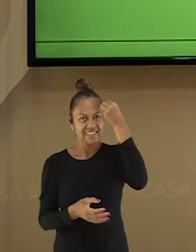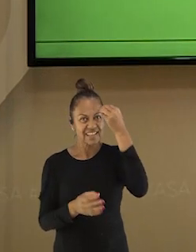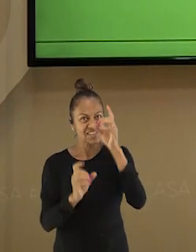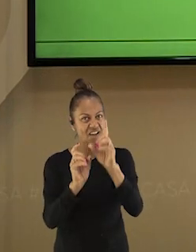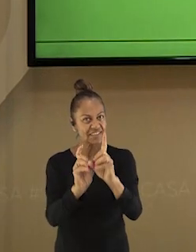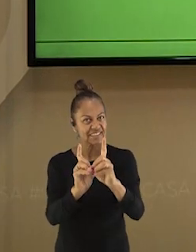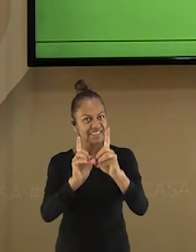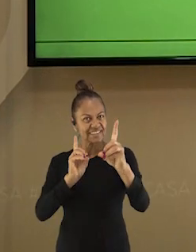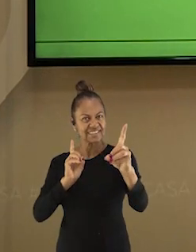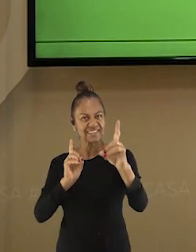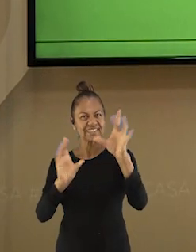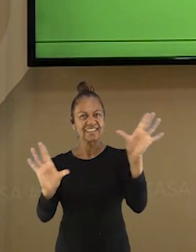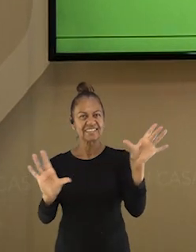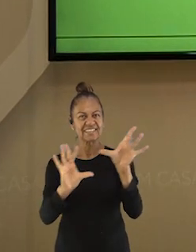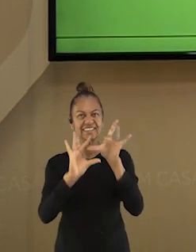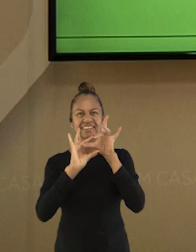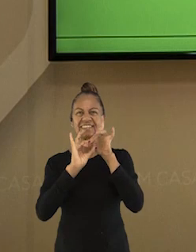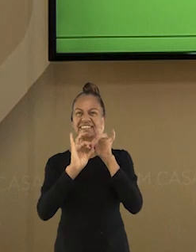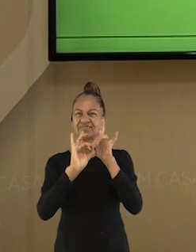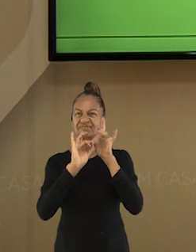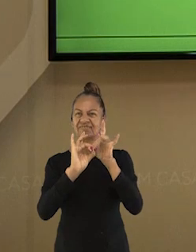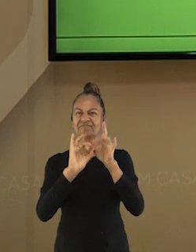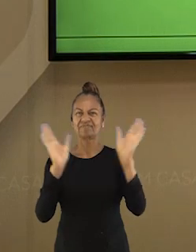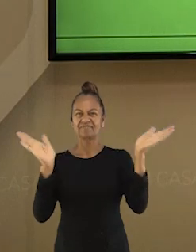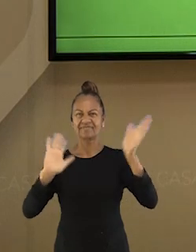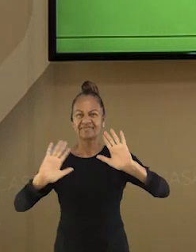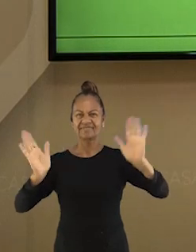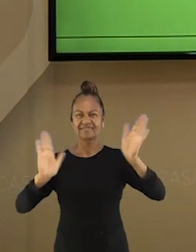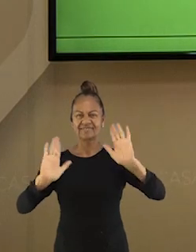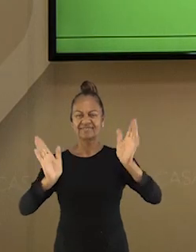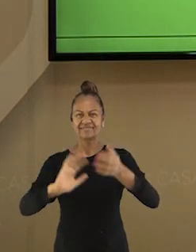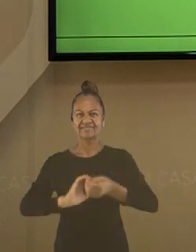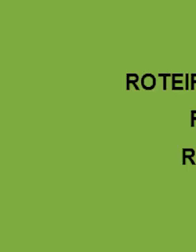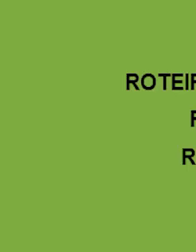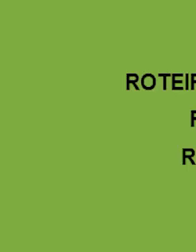esqueça que mesmo distantes, estamos juntos. Tchau!